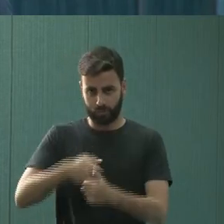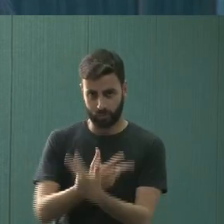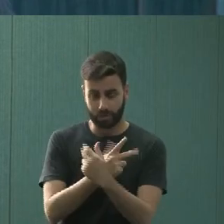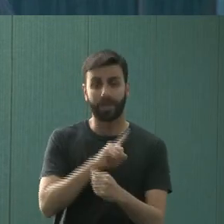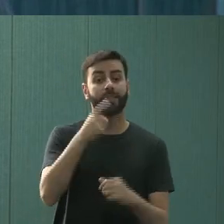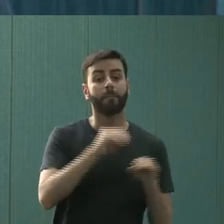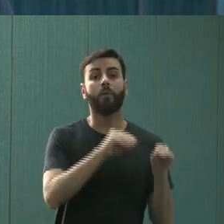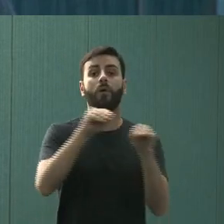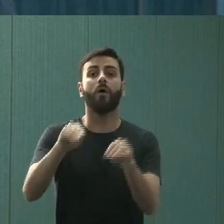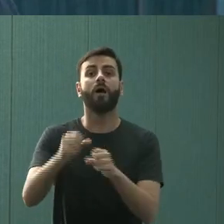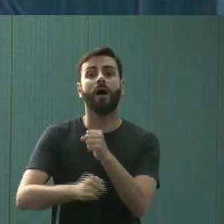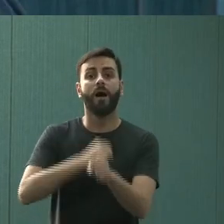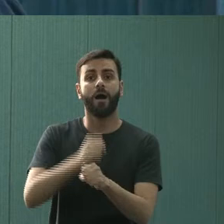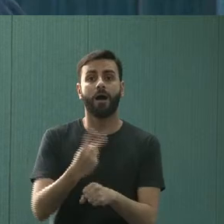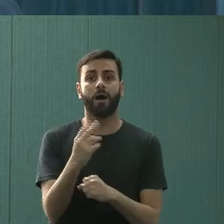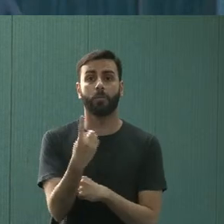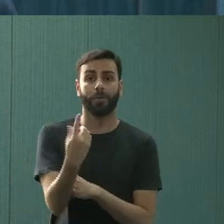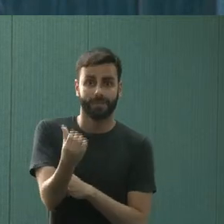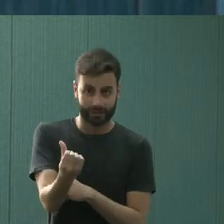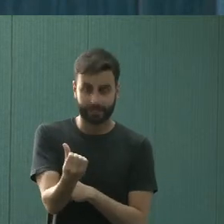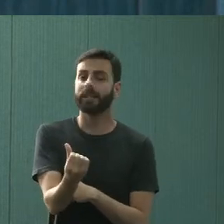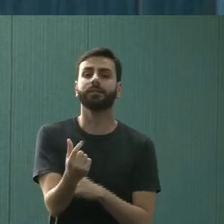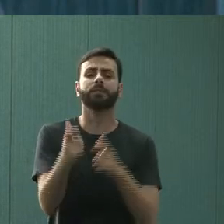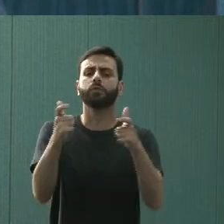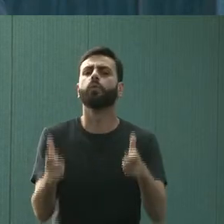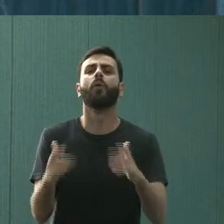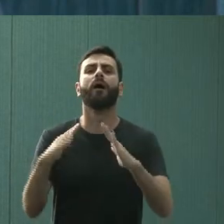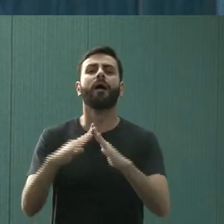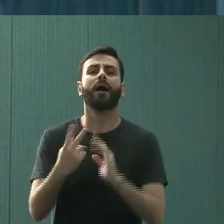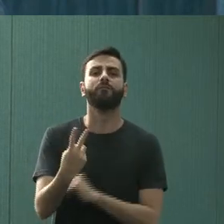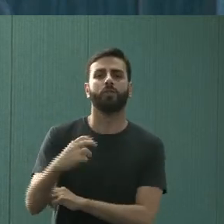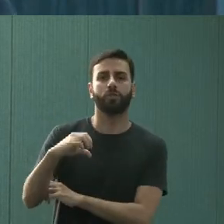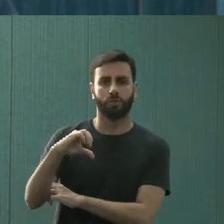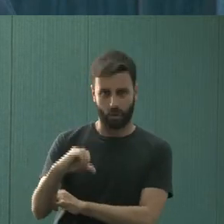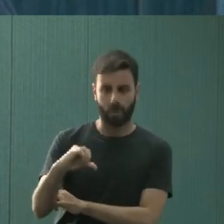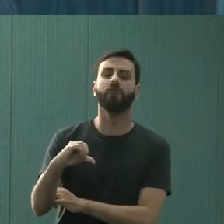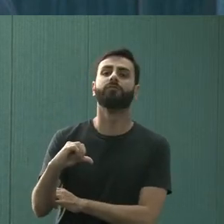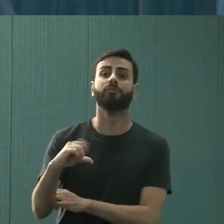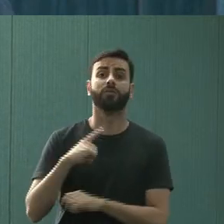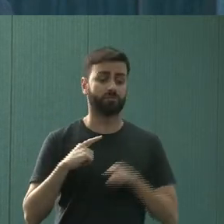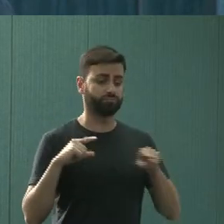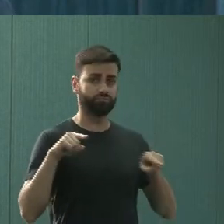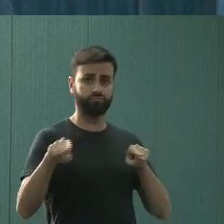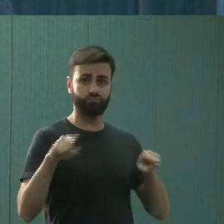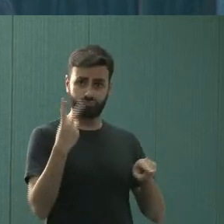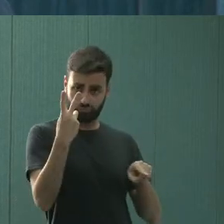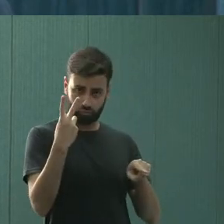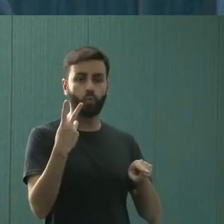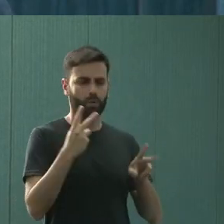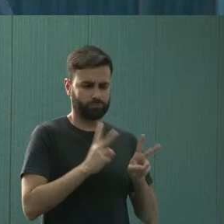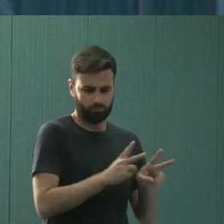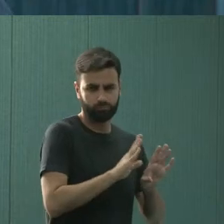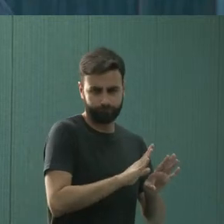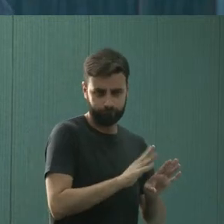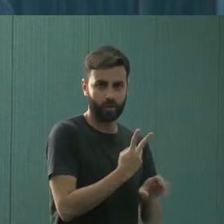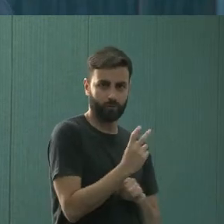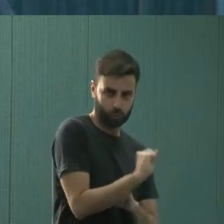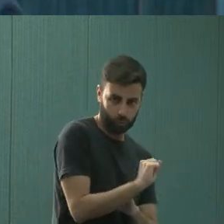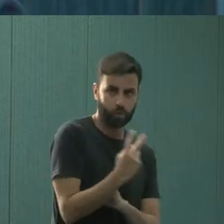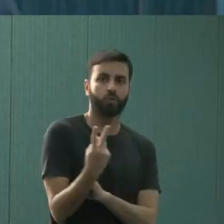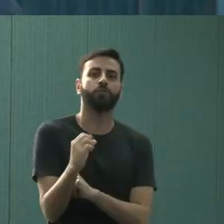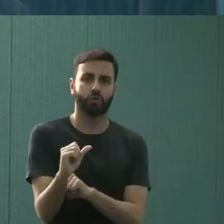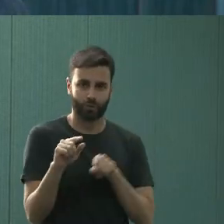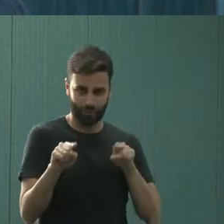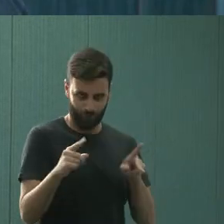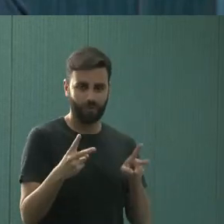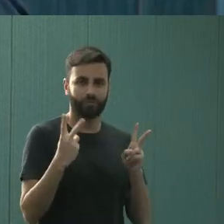2016 a gente conseguiu a Casa 29. Então, hoje nós temos duas casas lá na Vila Janete, Casa 28 e 29,